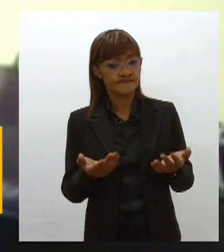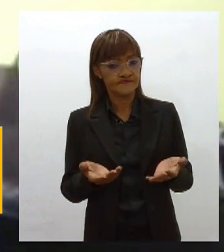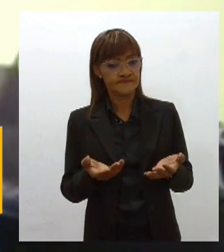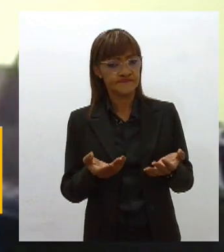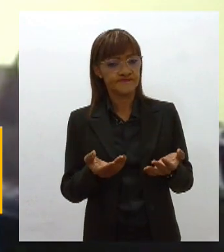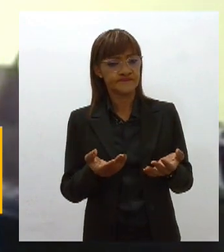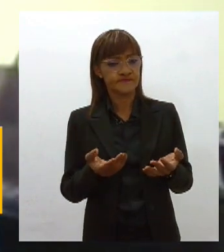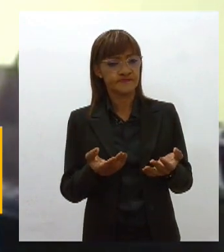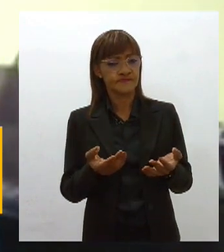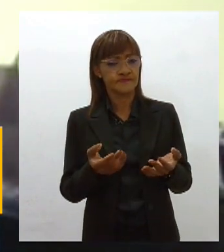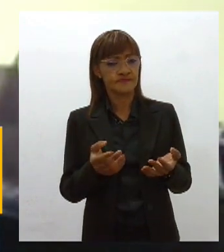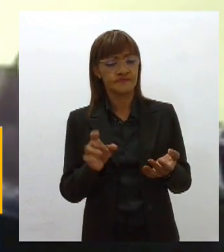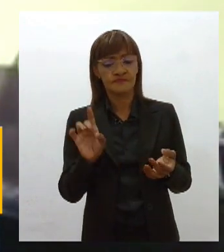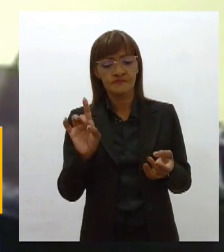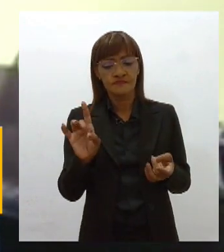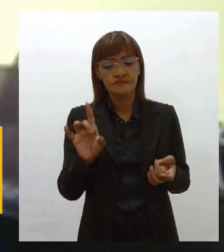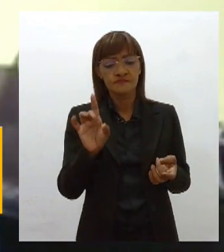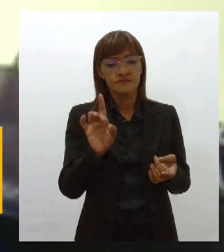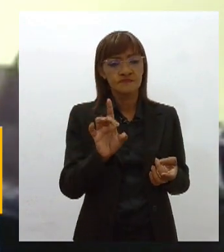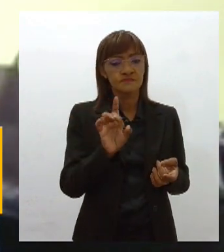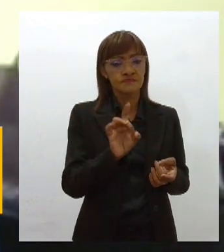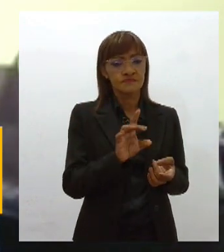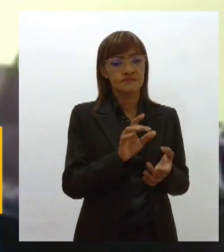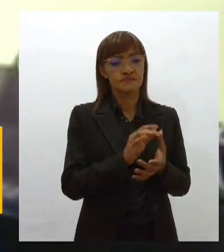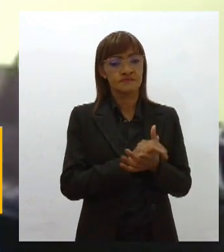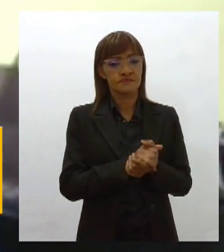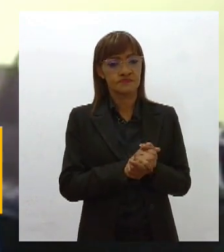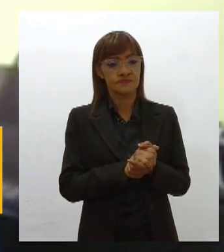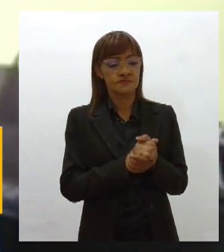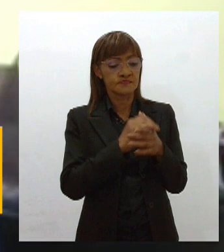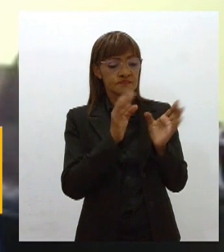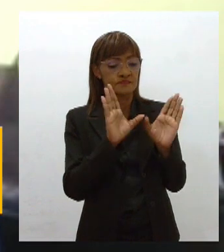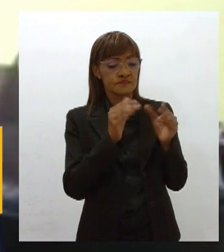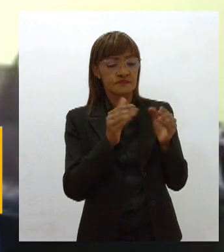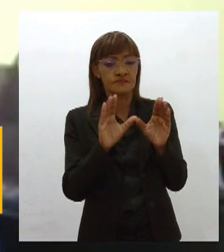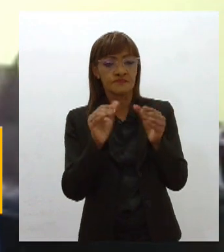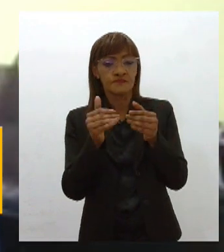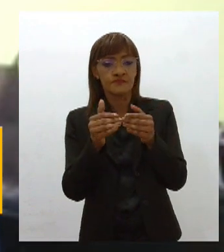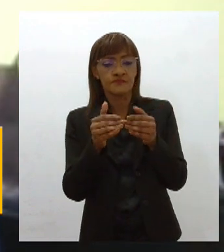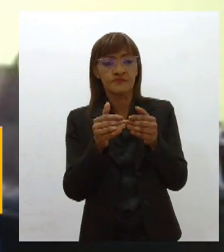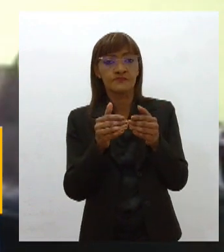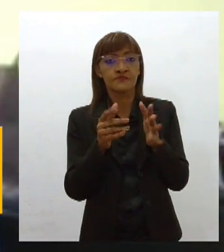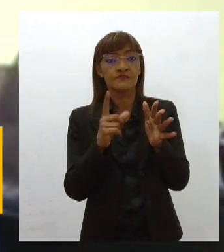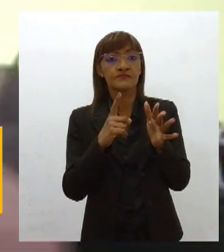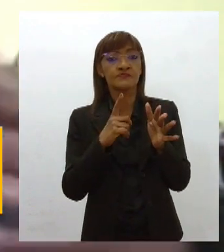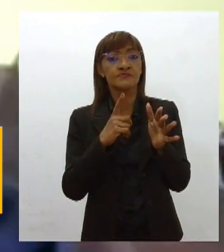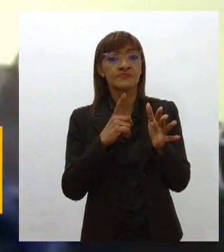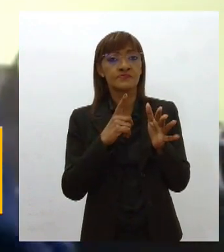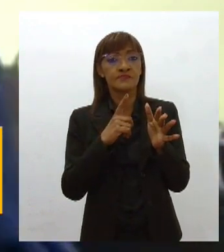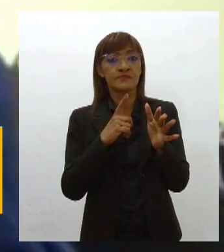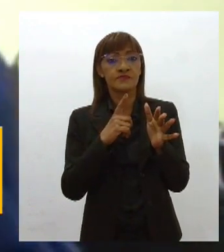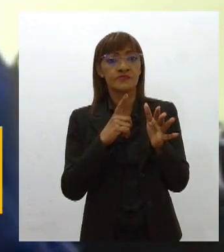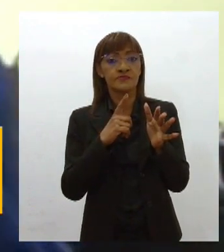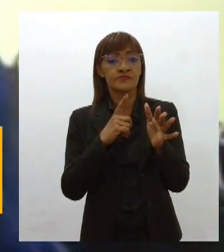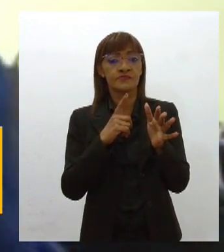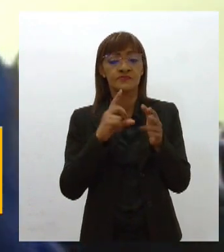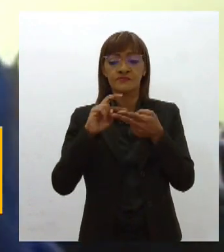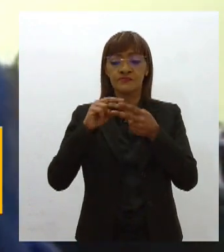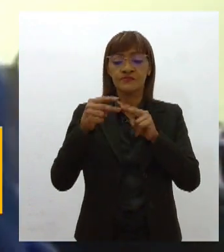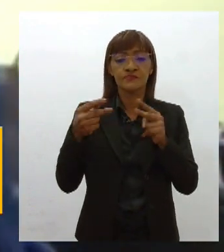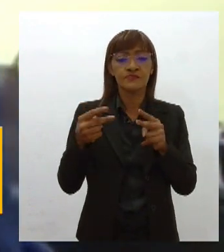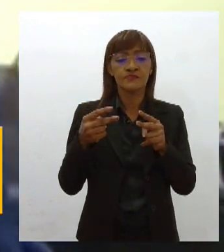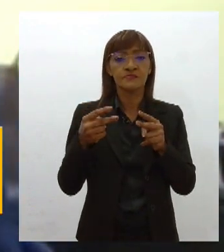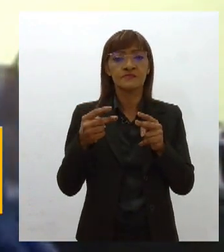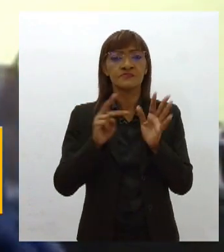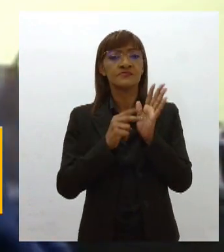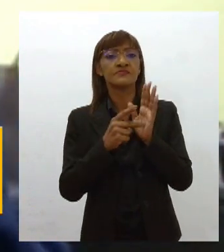grupo popular traz uma história, né? O que é o rezado? Está contando a história de